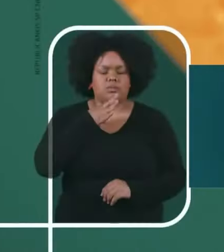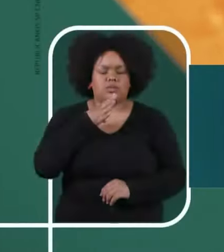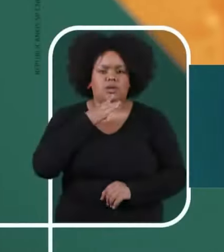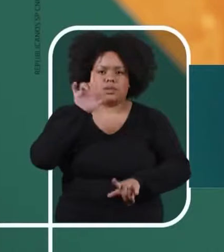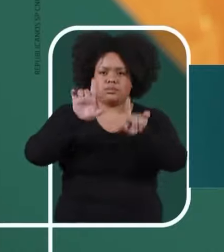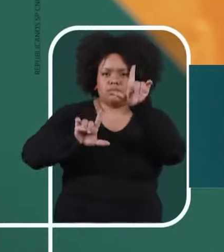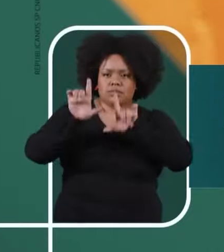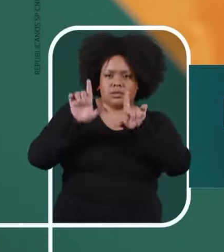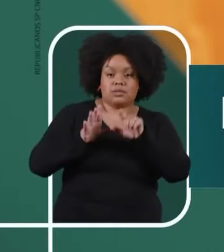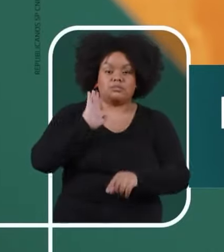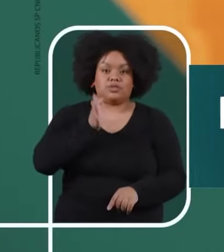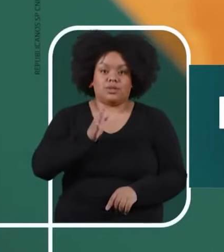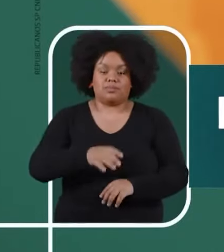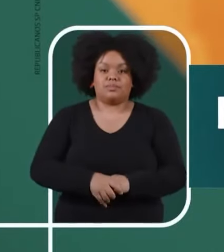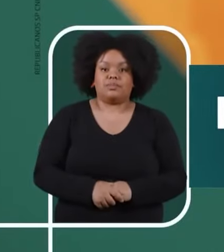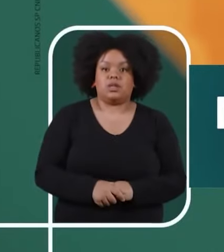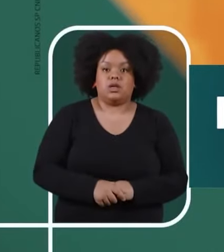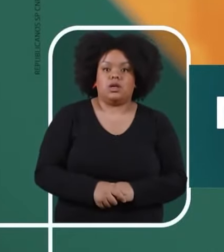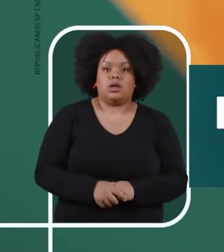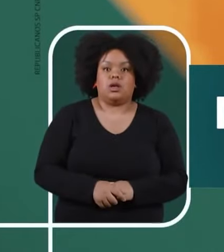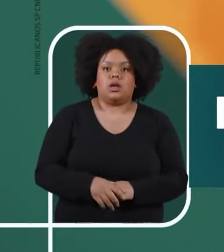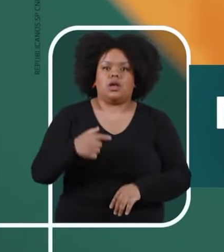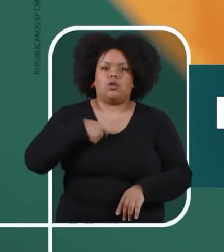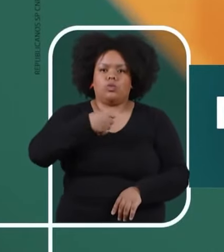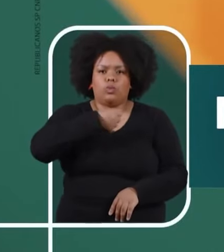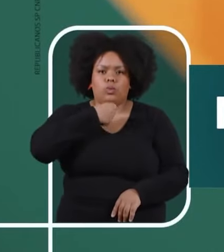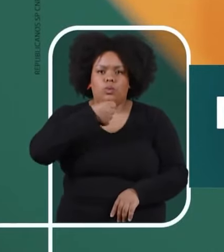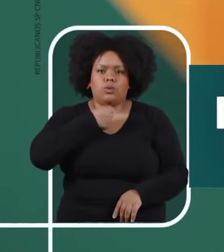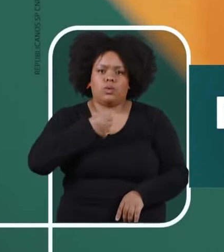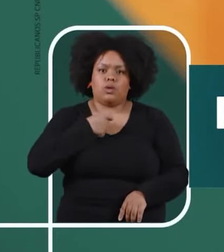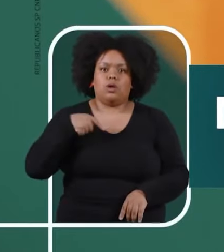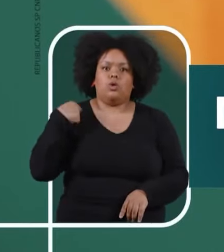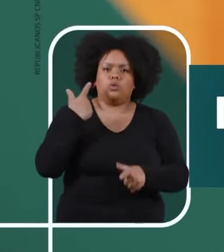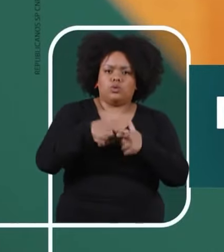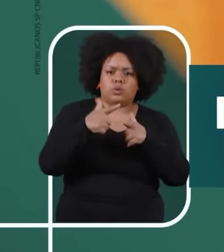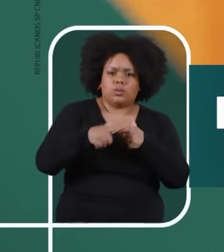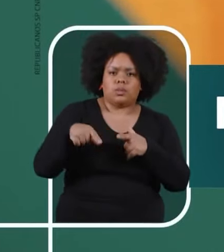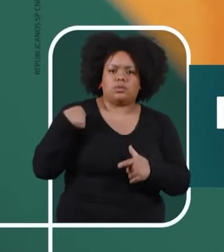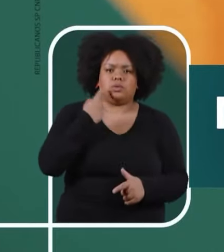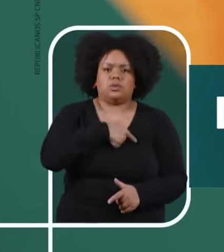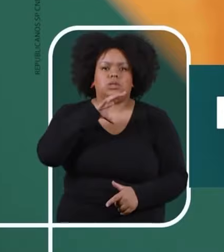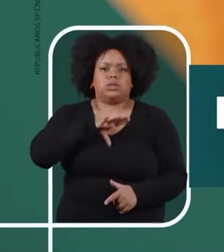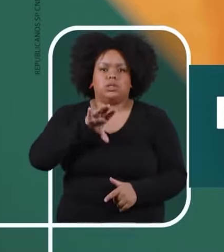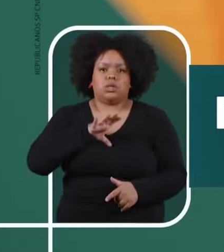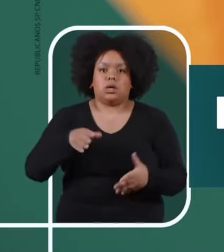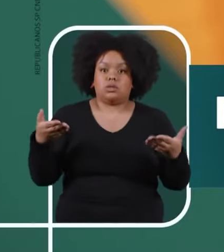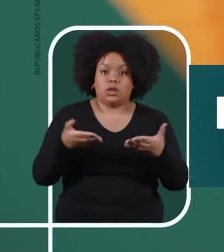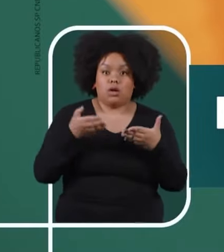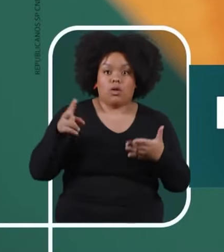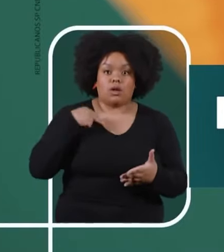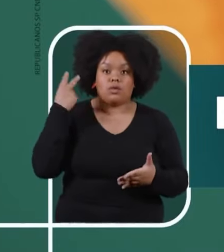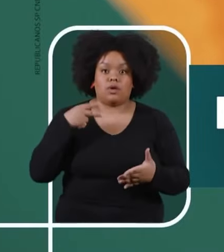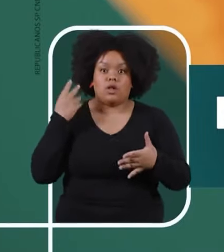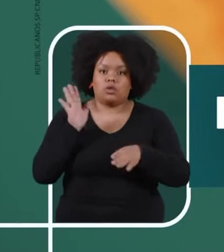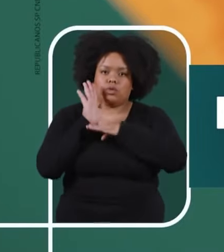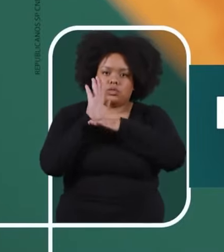Solto do Camargo. Você me conhece da TV. No jornalismo, noticiei os problemas da nossa cidade. Como vereador, quero ajudar a